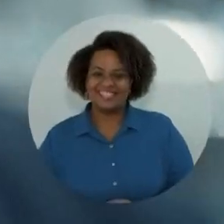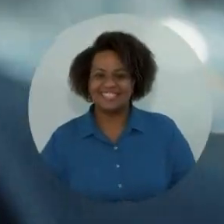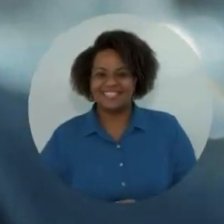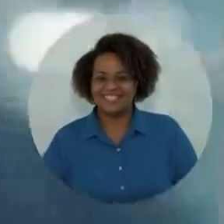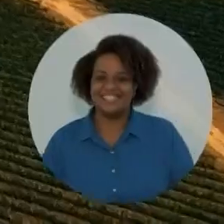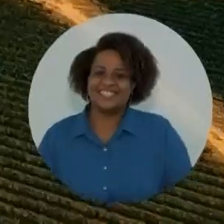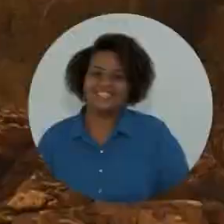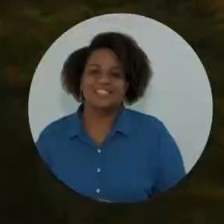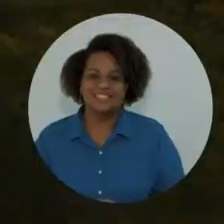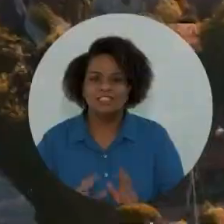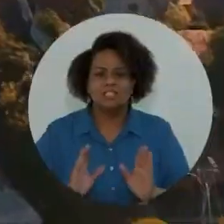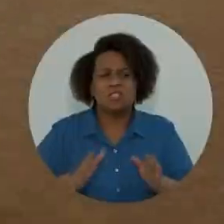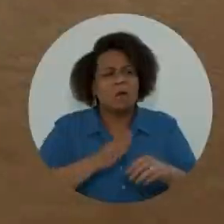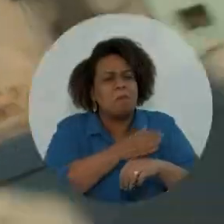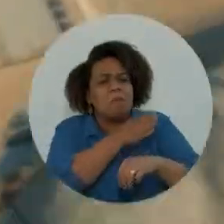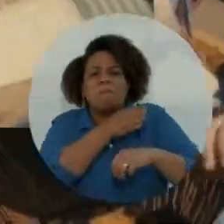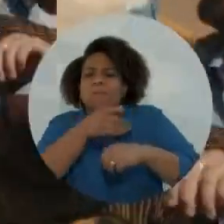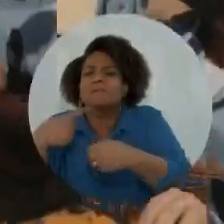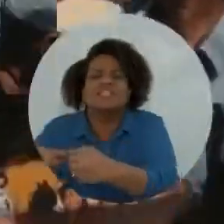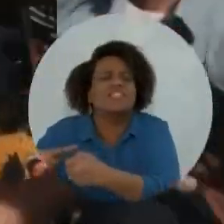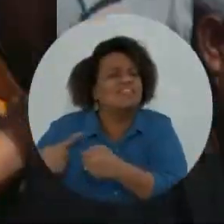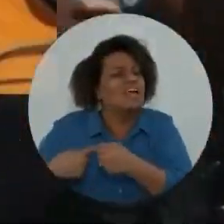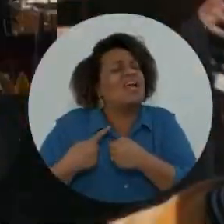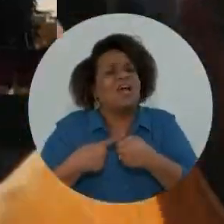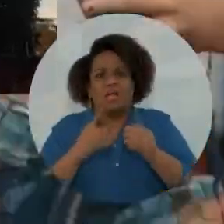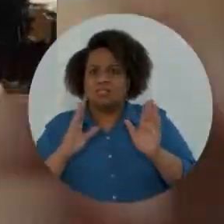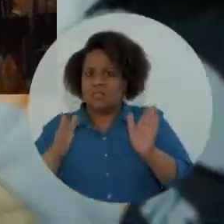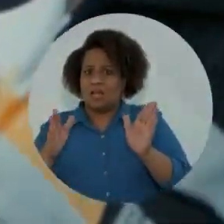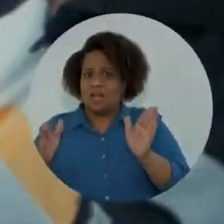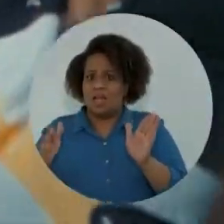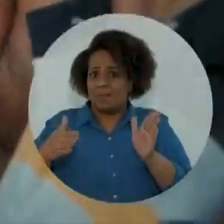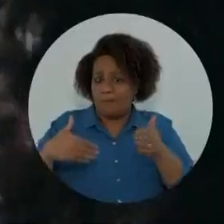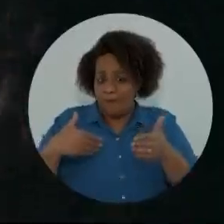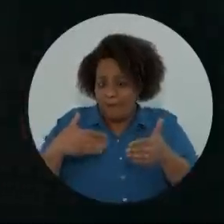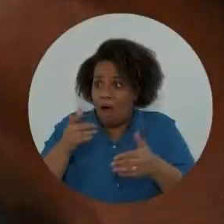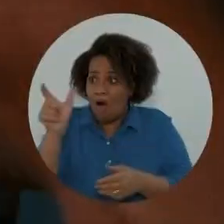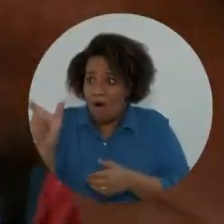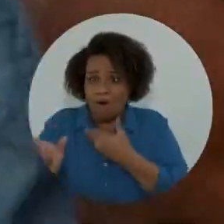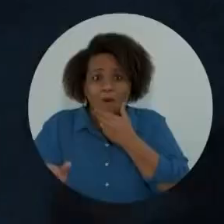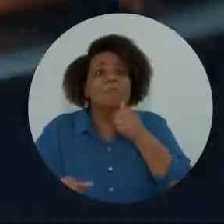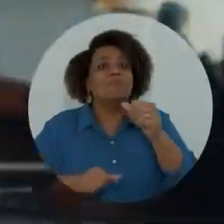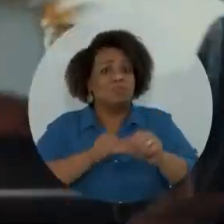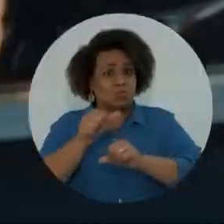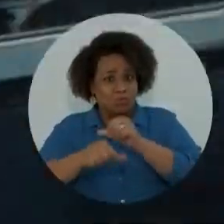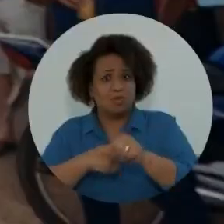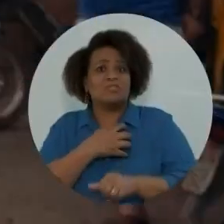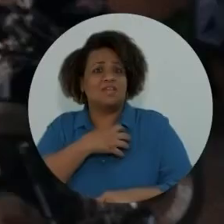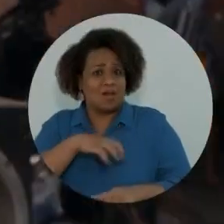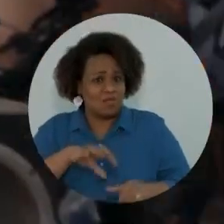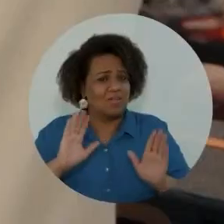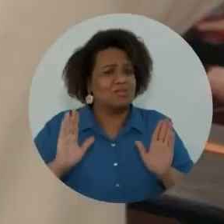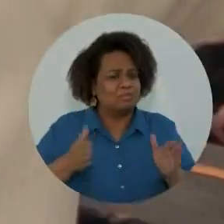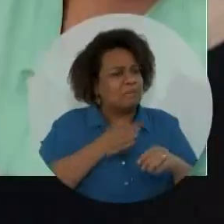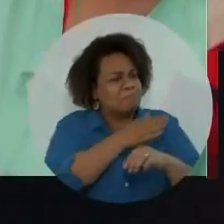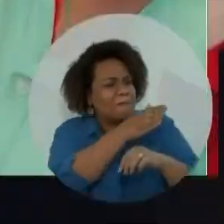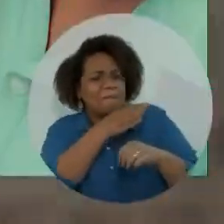Já correu o interior. Tá chegando o homem que mudou Salvador. Já está